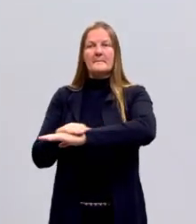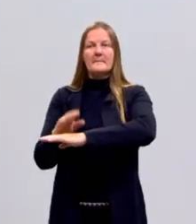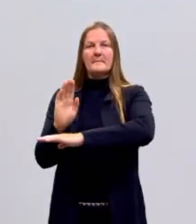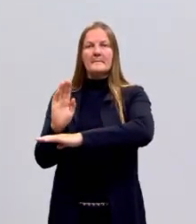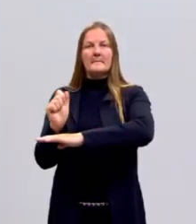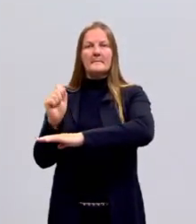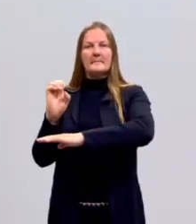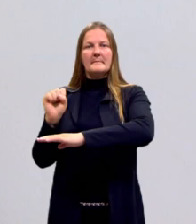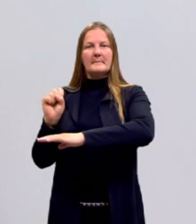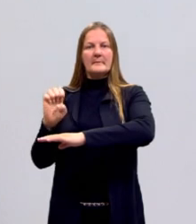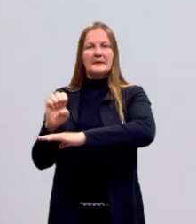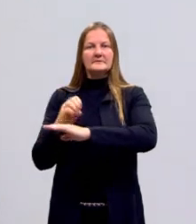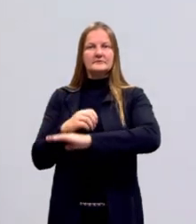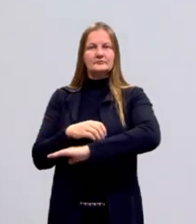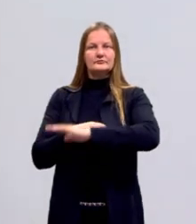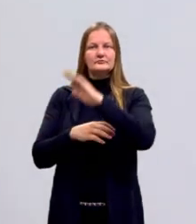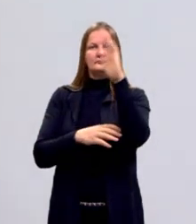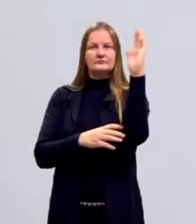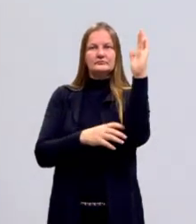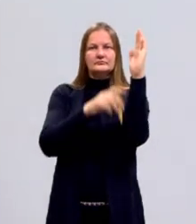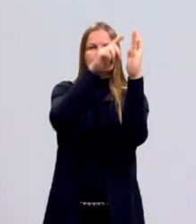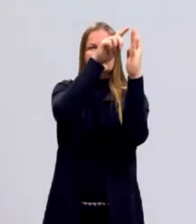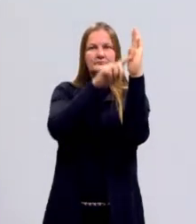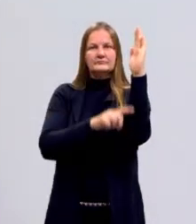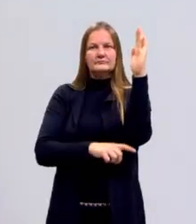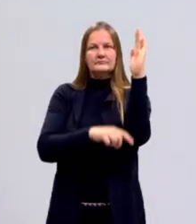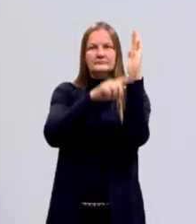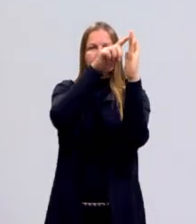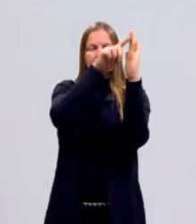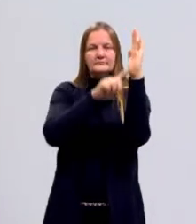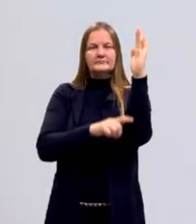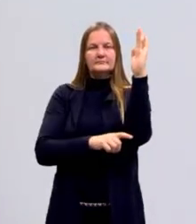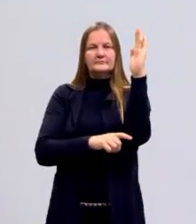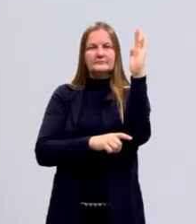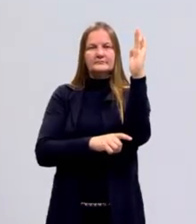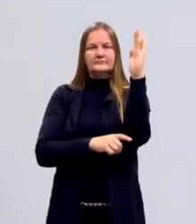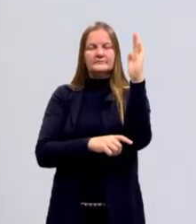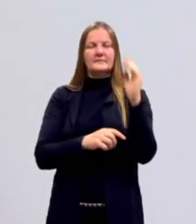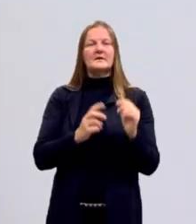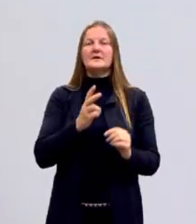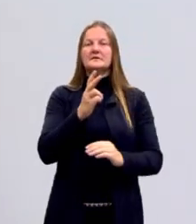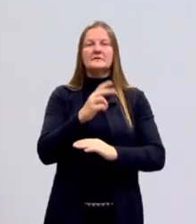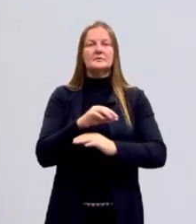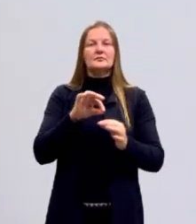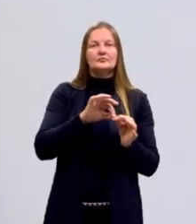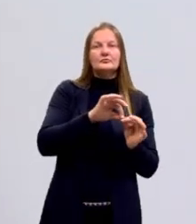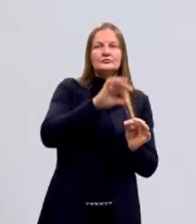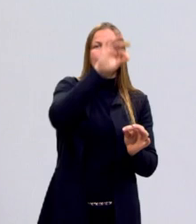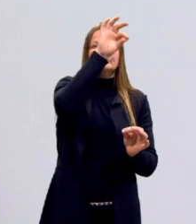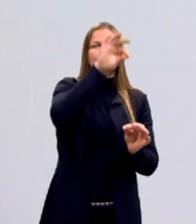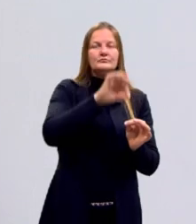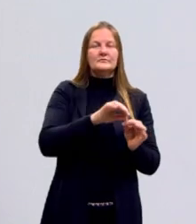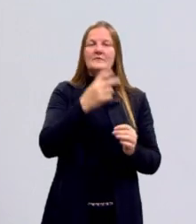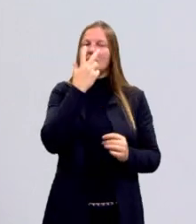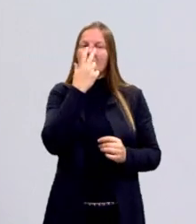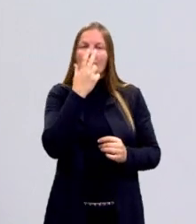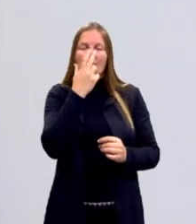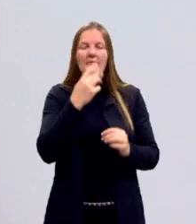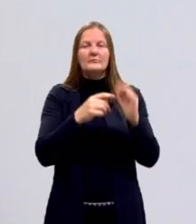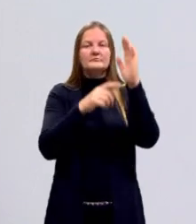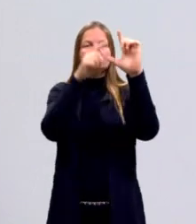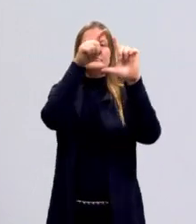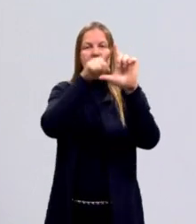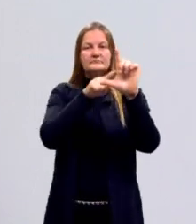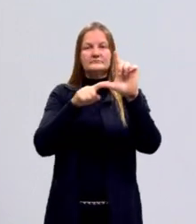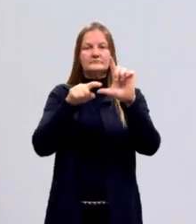que nós temos sempre que a altura é perpendicular à base? E nós sabemos que em um triângulo retângulo,